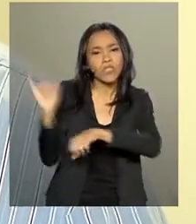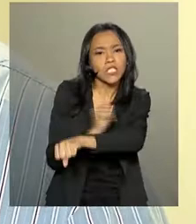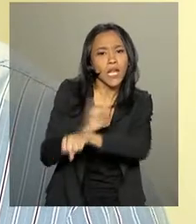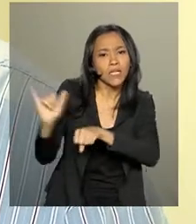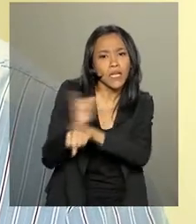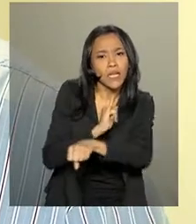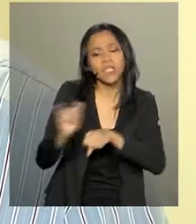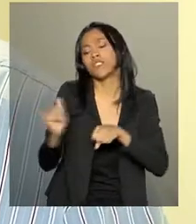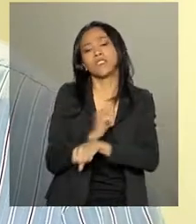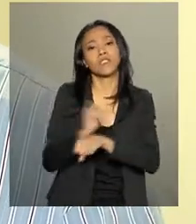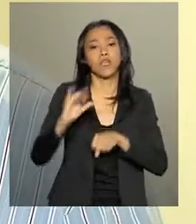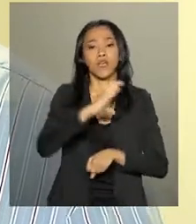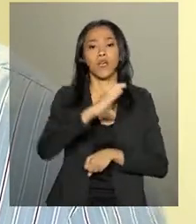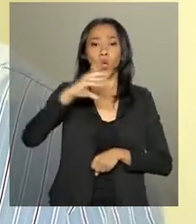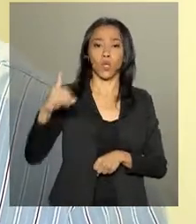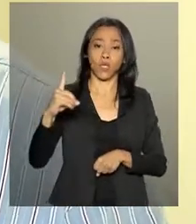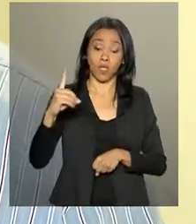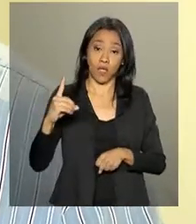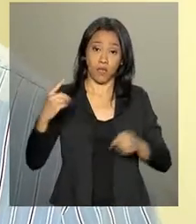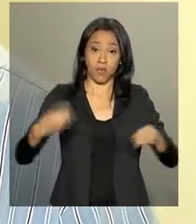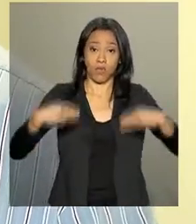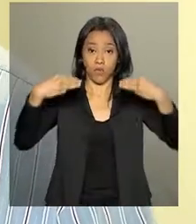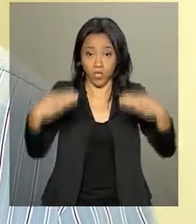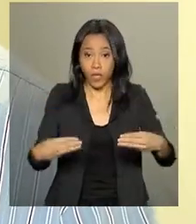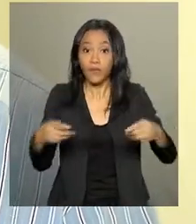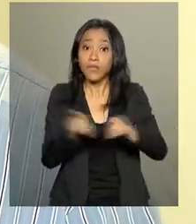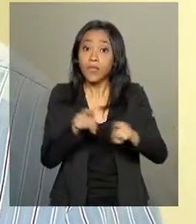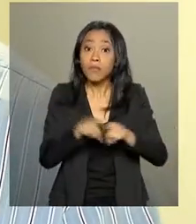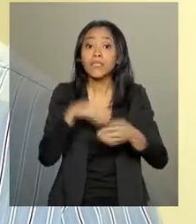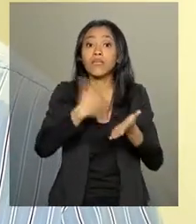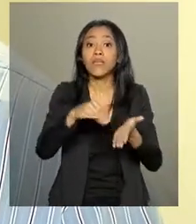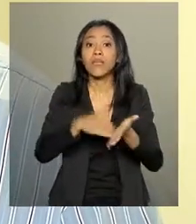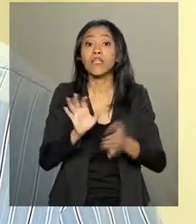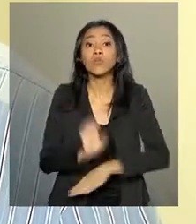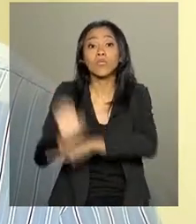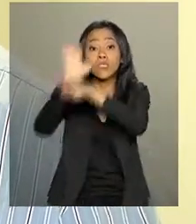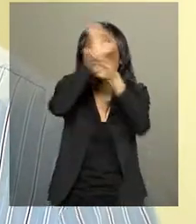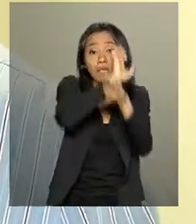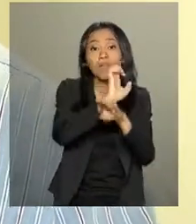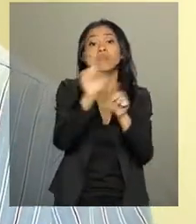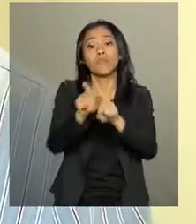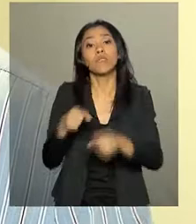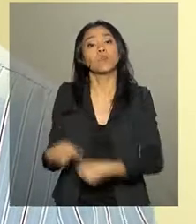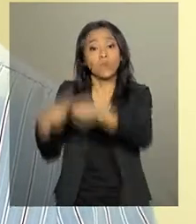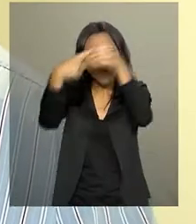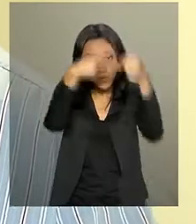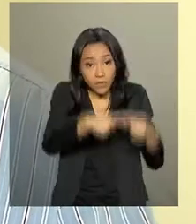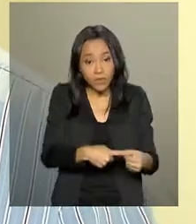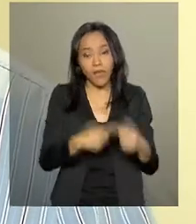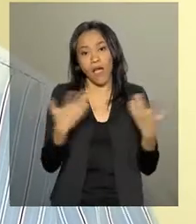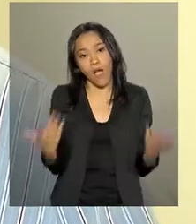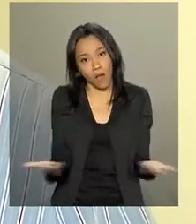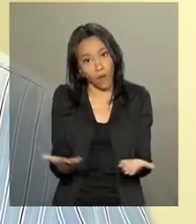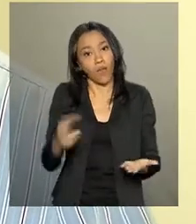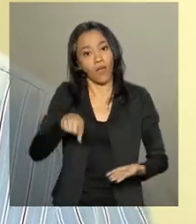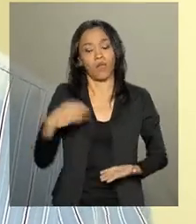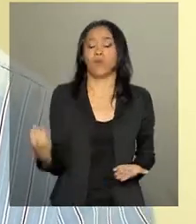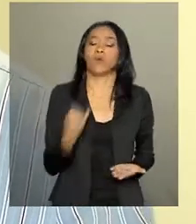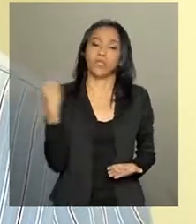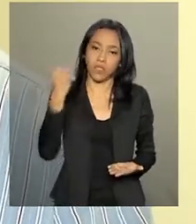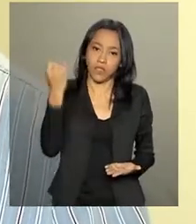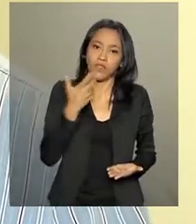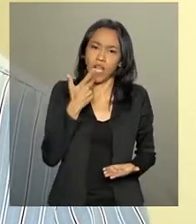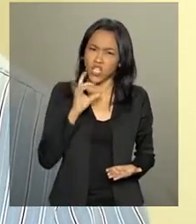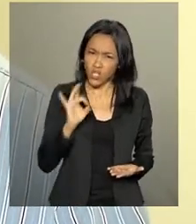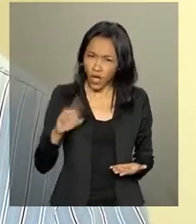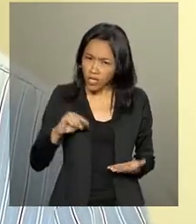coordenadas pelo Ministério, pelas secretarias estaduais e pelas secretarias municipais. Agora, é importante dizer que isso não